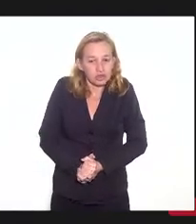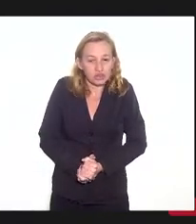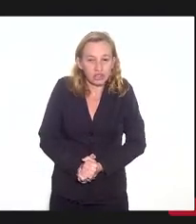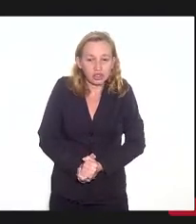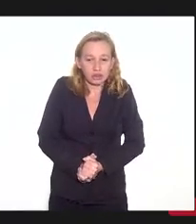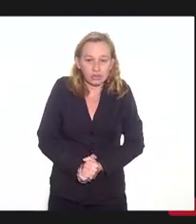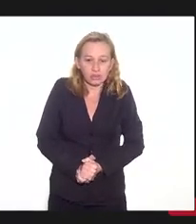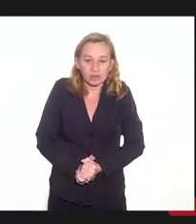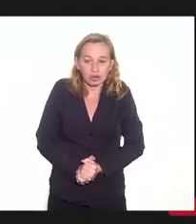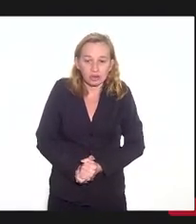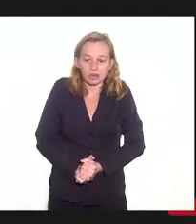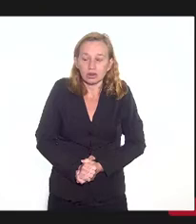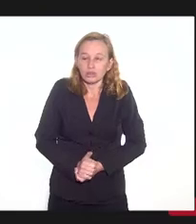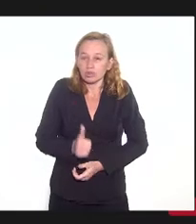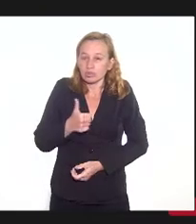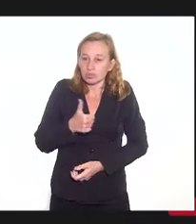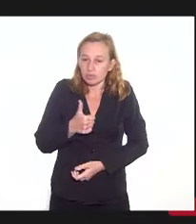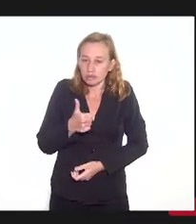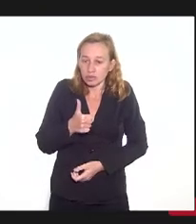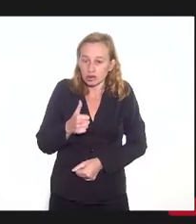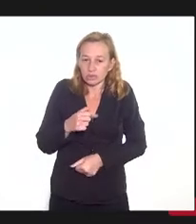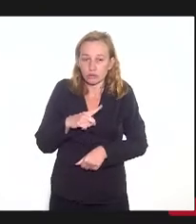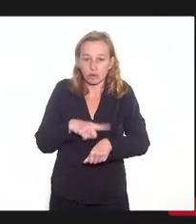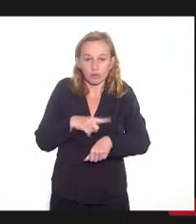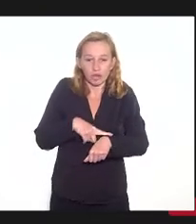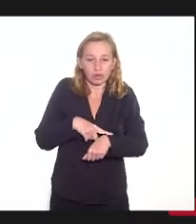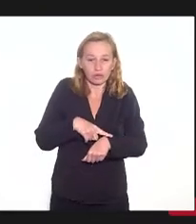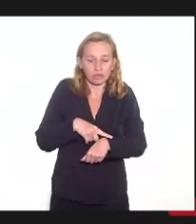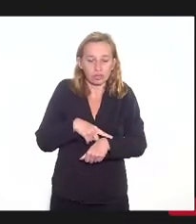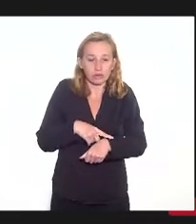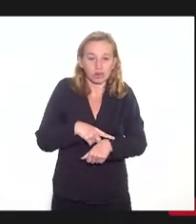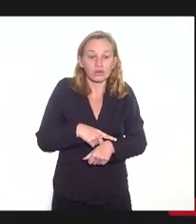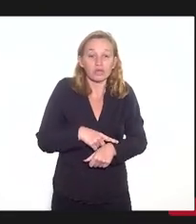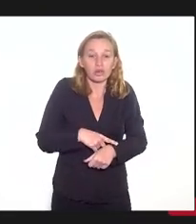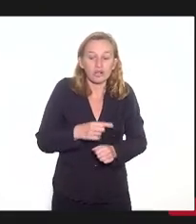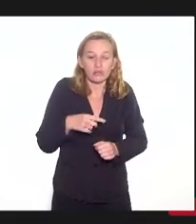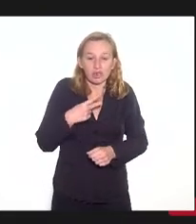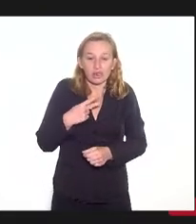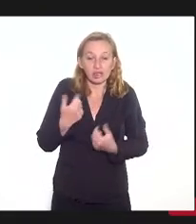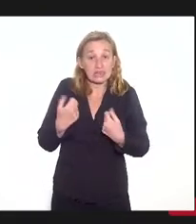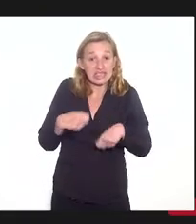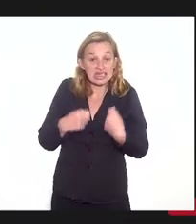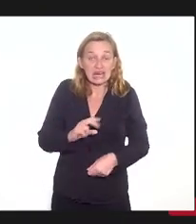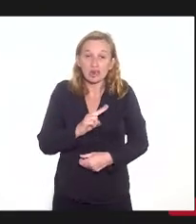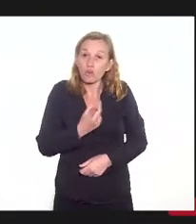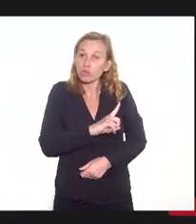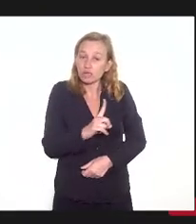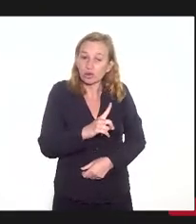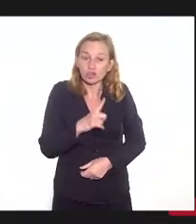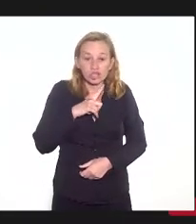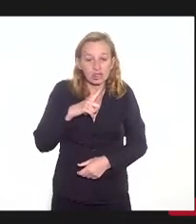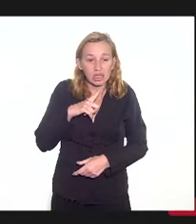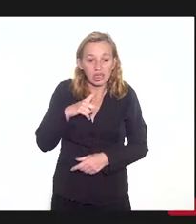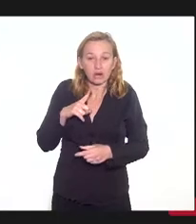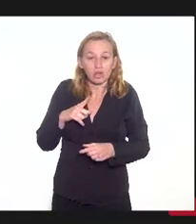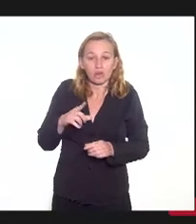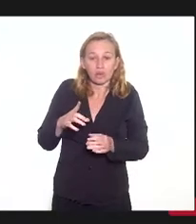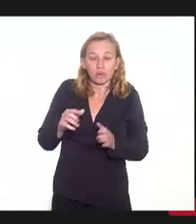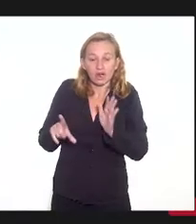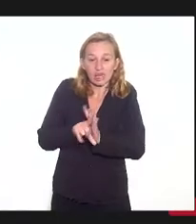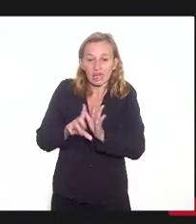a primeira abordagem feita sobre a necessidade ou não de ter uma legislação autorizativa.